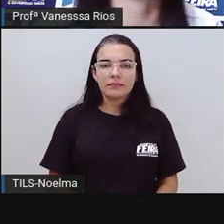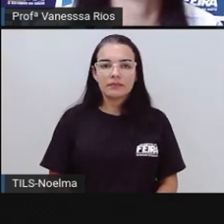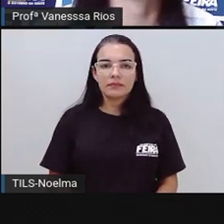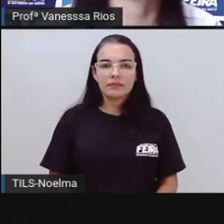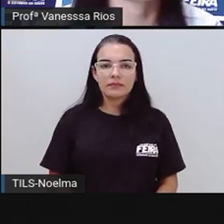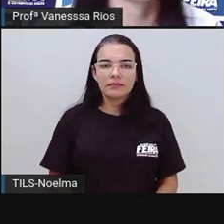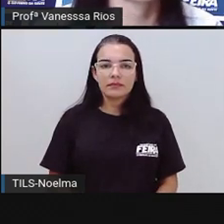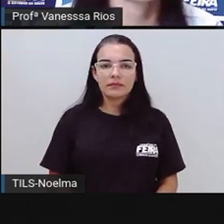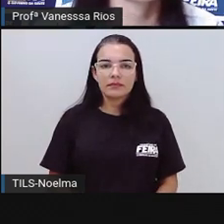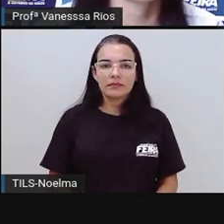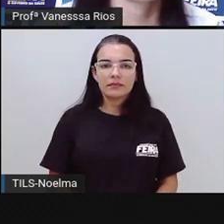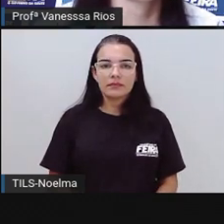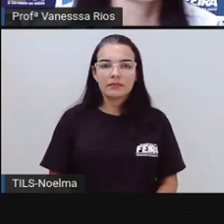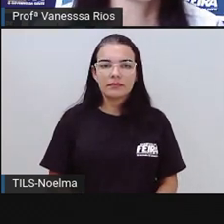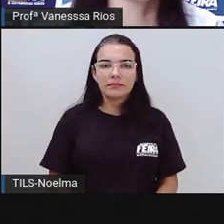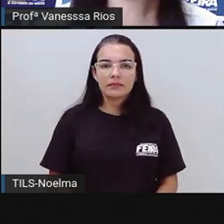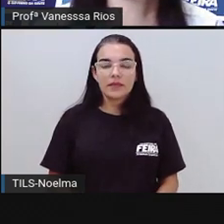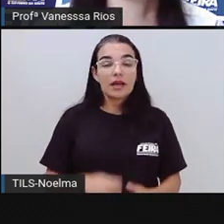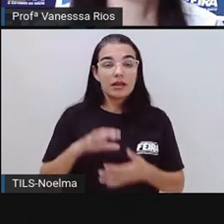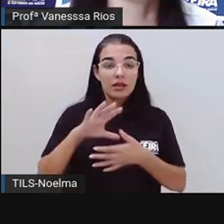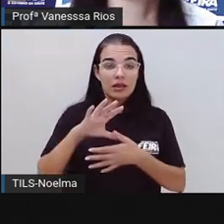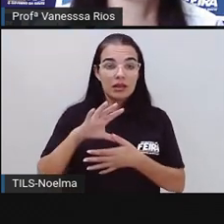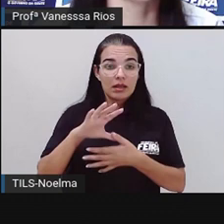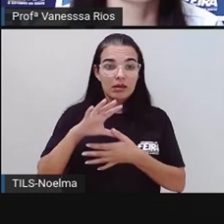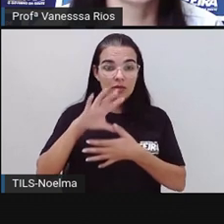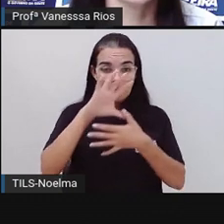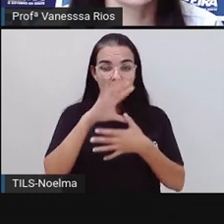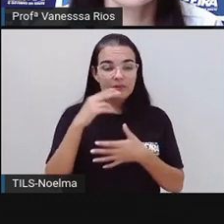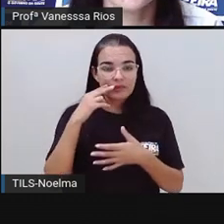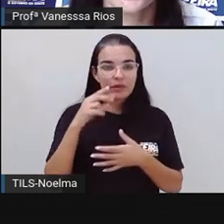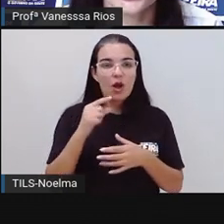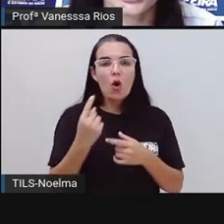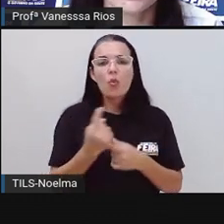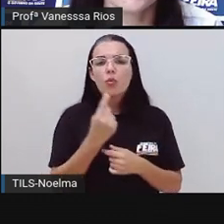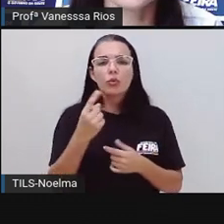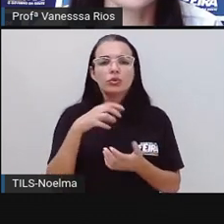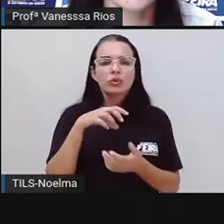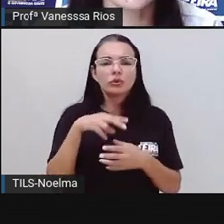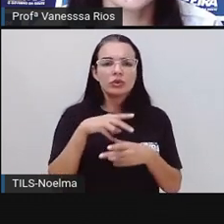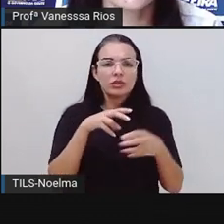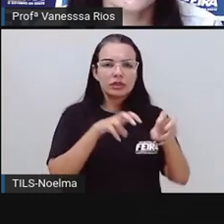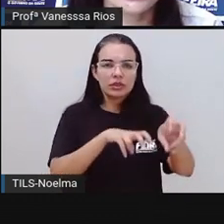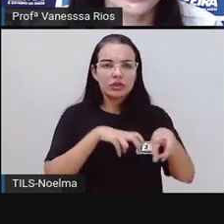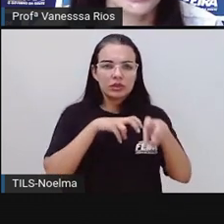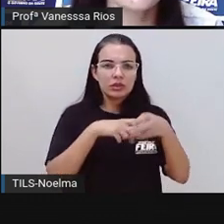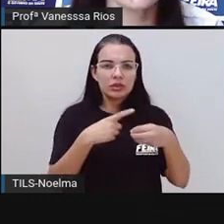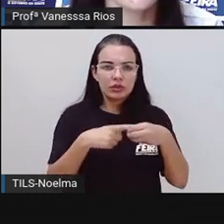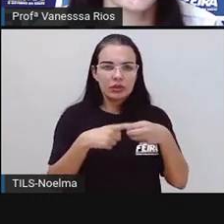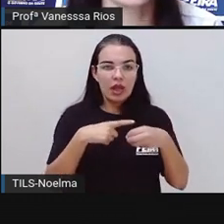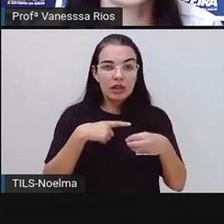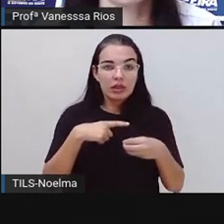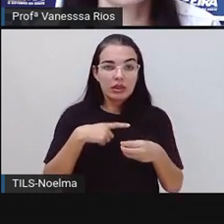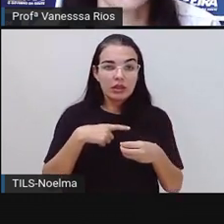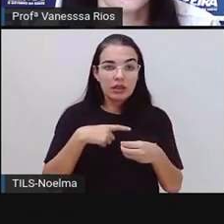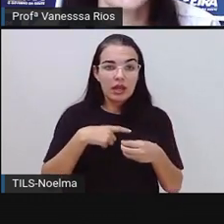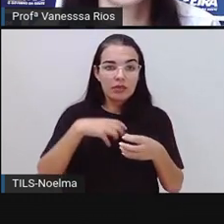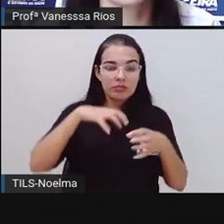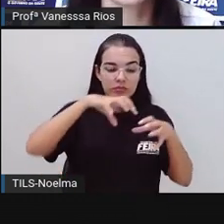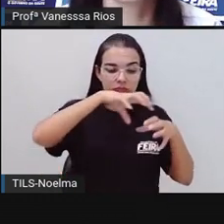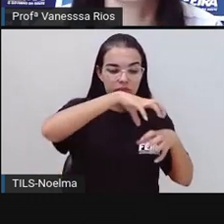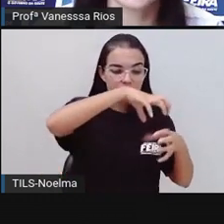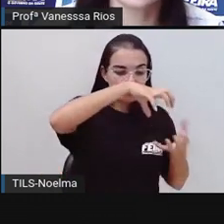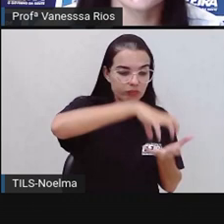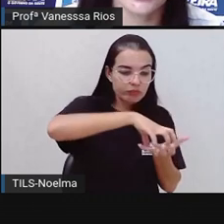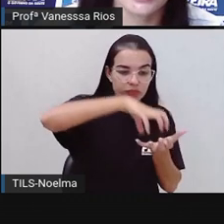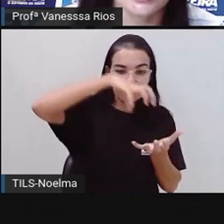Santana. O distrito de Humildes é o único distrito de Feira de Santana que se localiza fora do